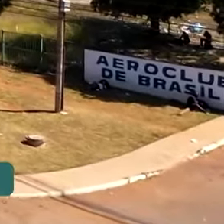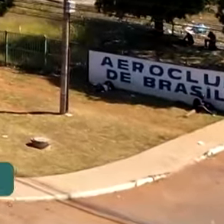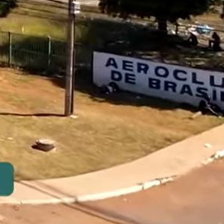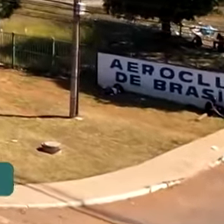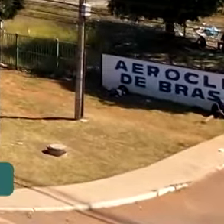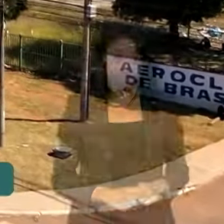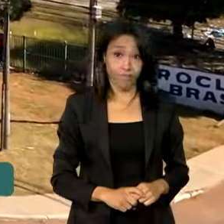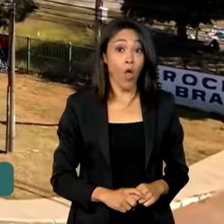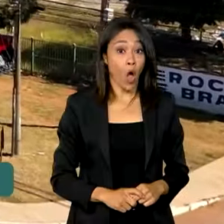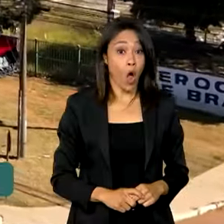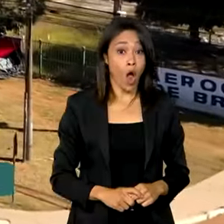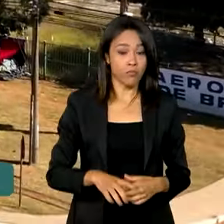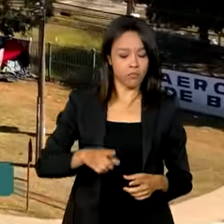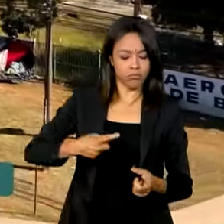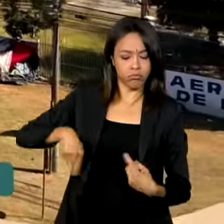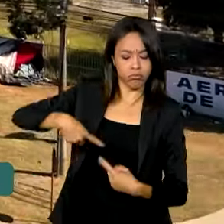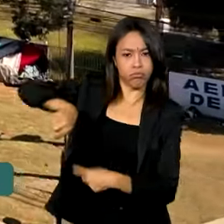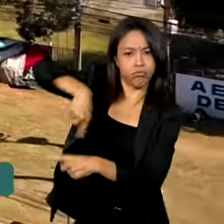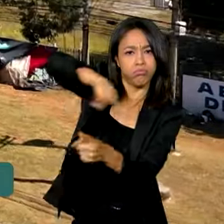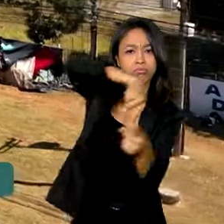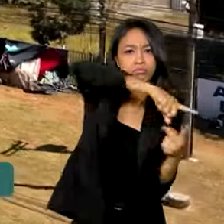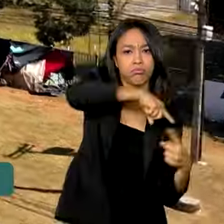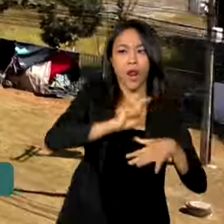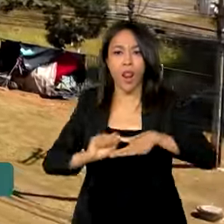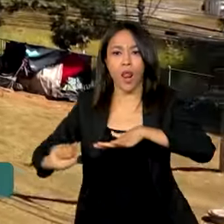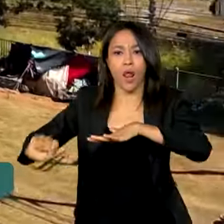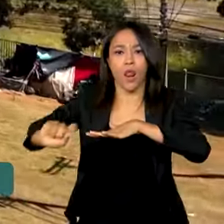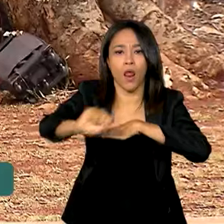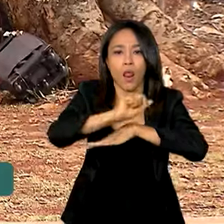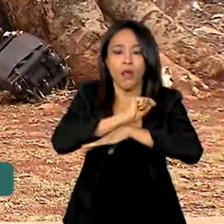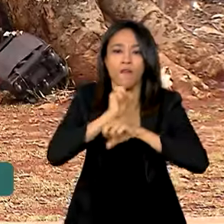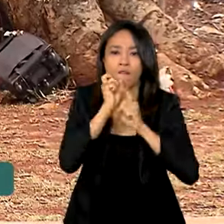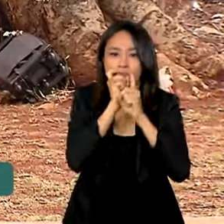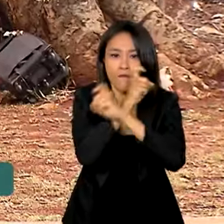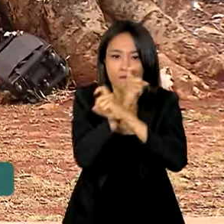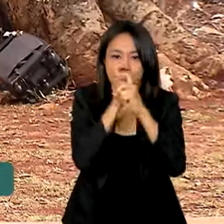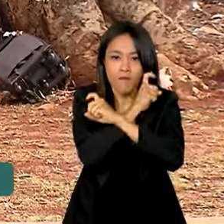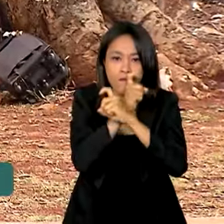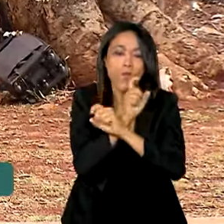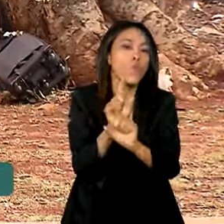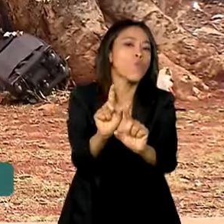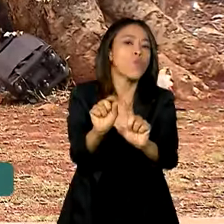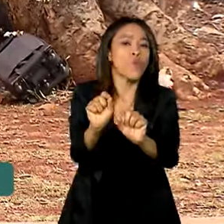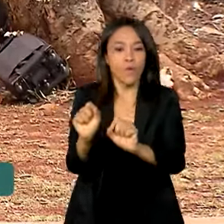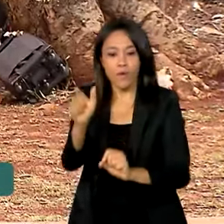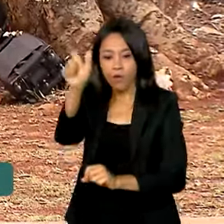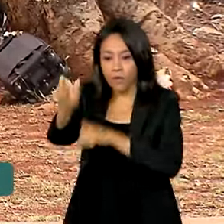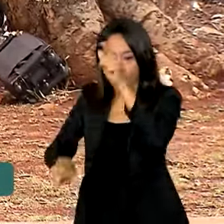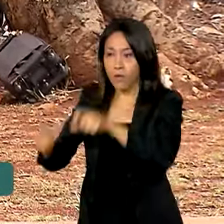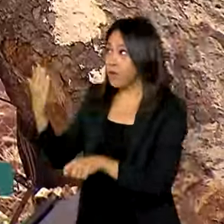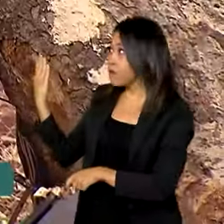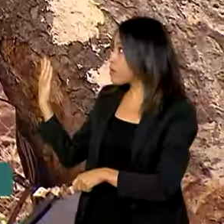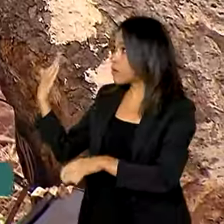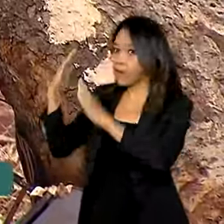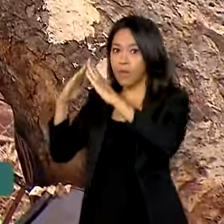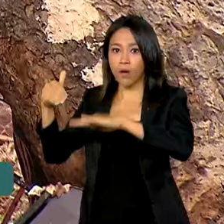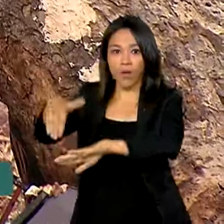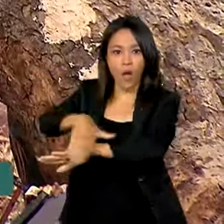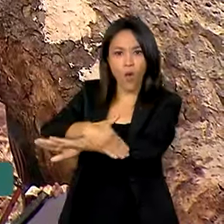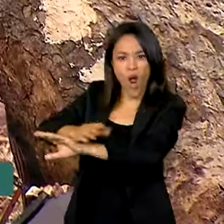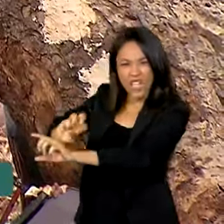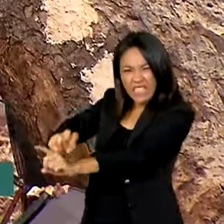Tem circulado nas redes sociais uma informação falsa de que a população em situação de rua no Brasil teria